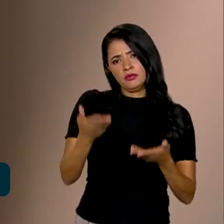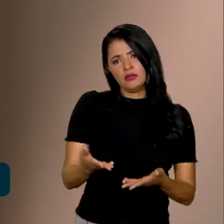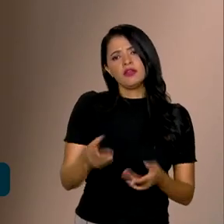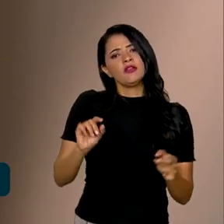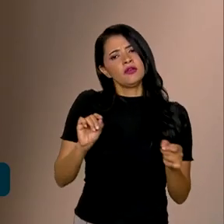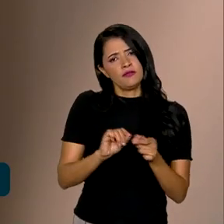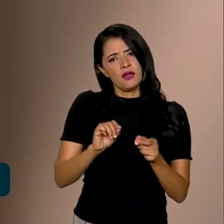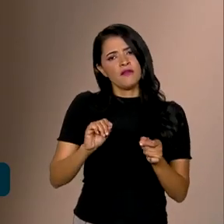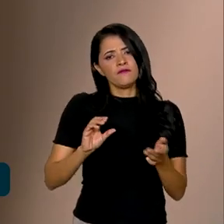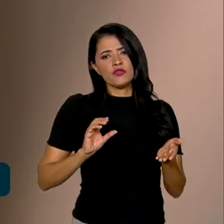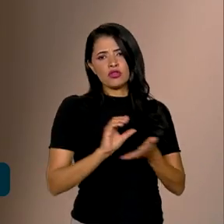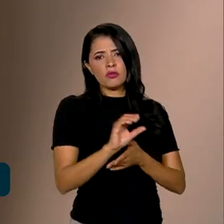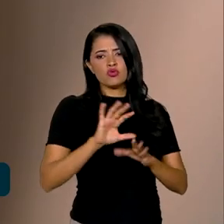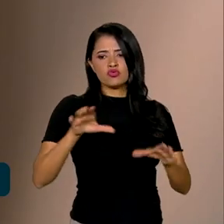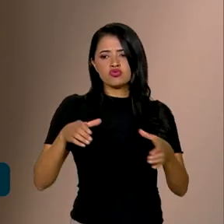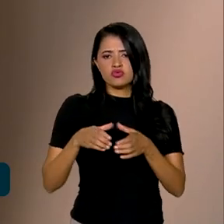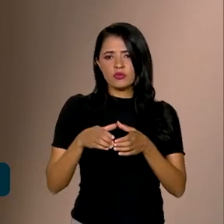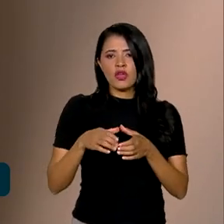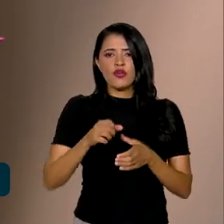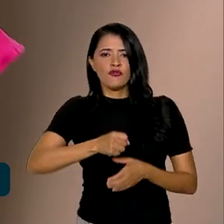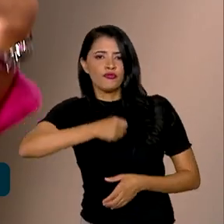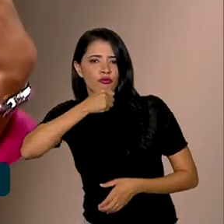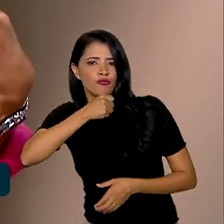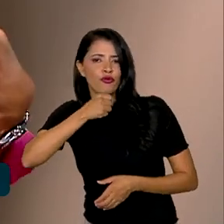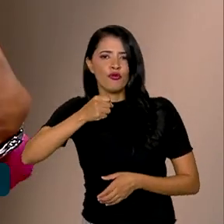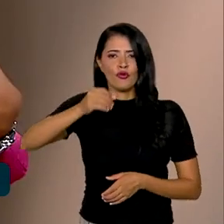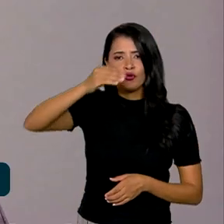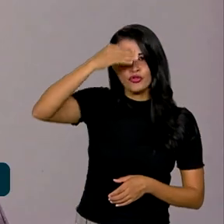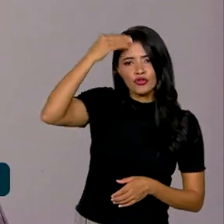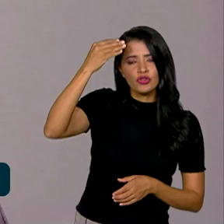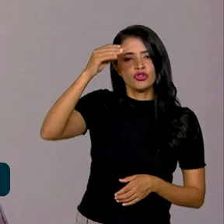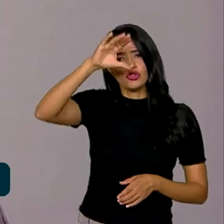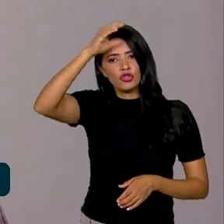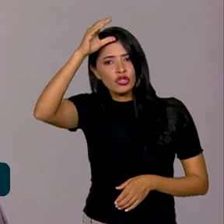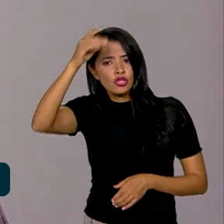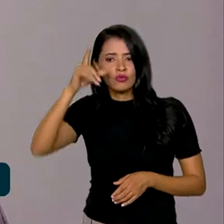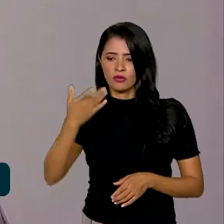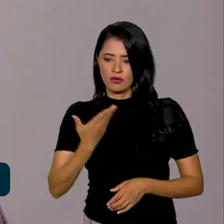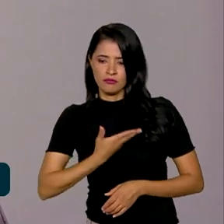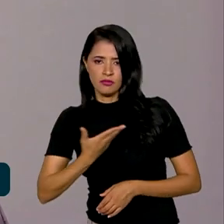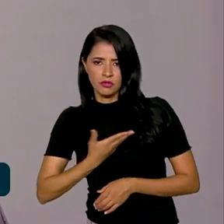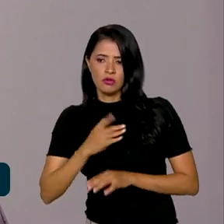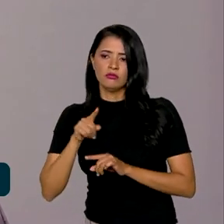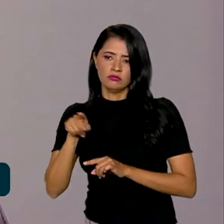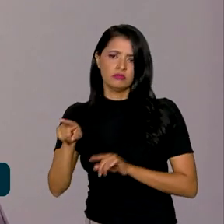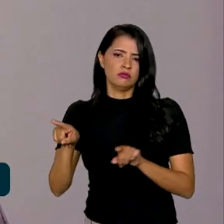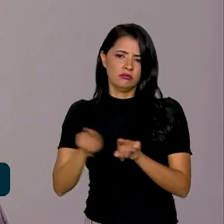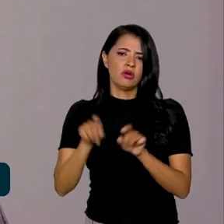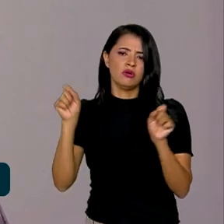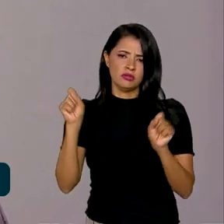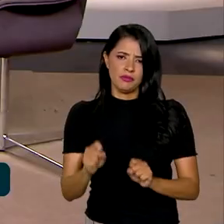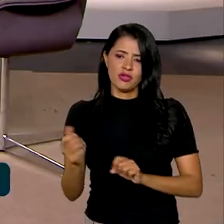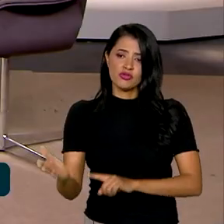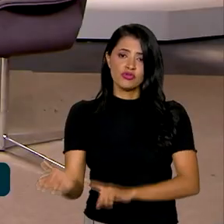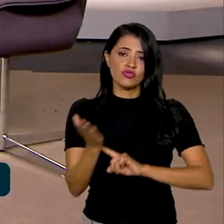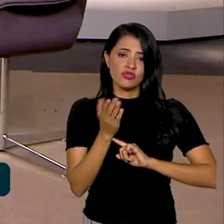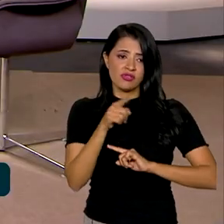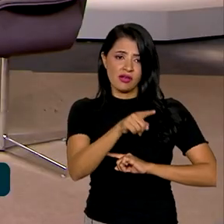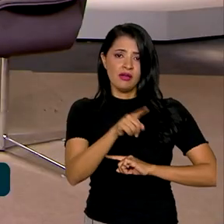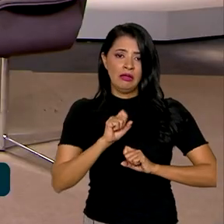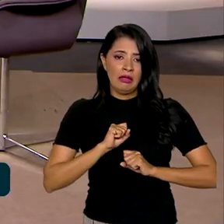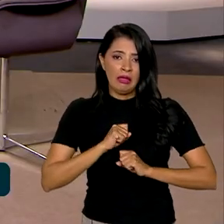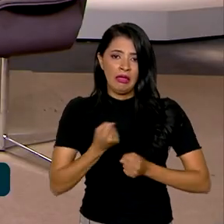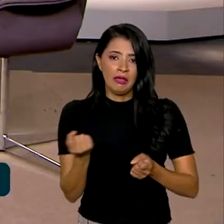investimento coletivo. Então, os avós, os tios, um amigo, para que ele também possa ajudar nesse